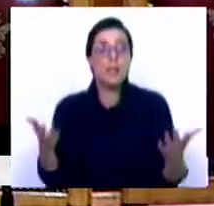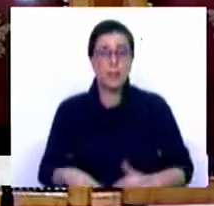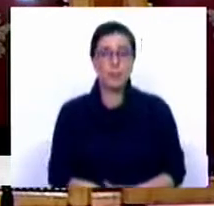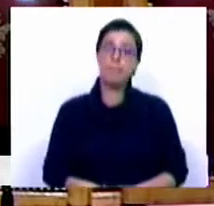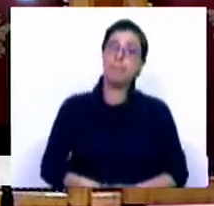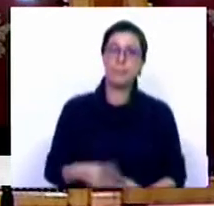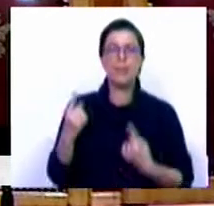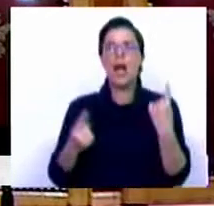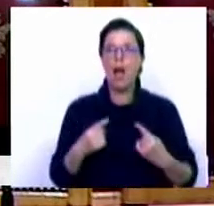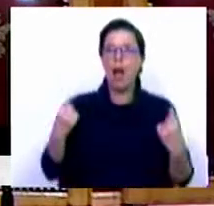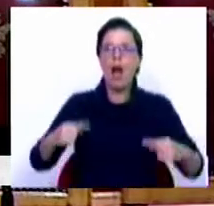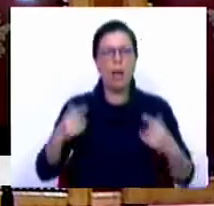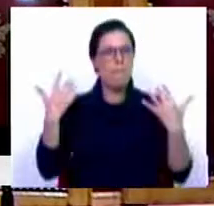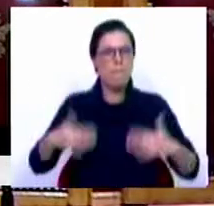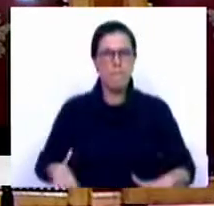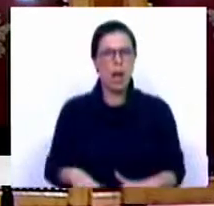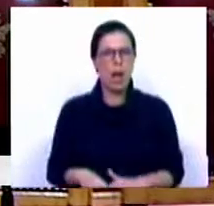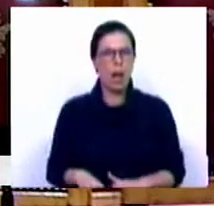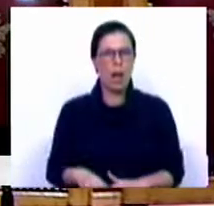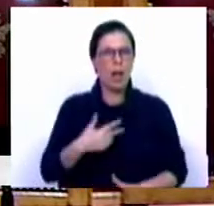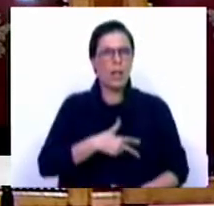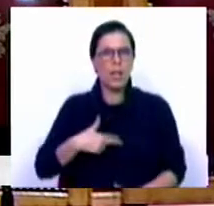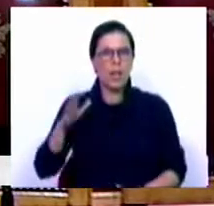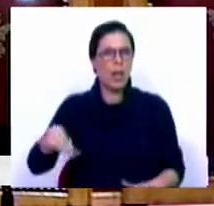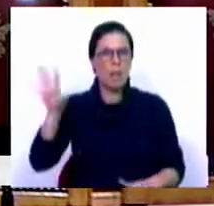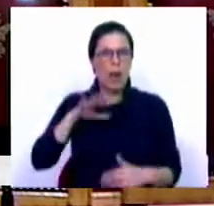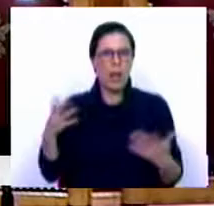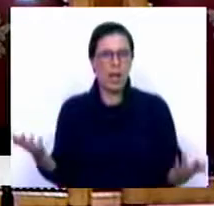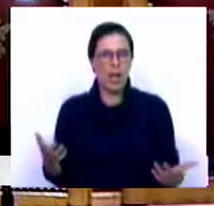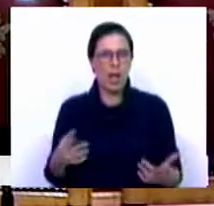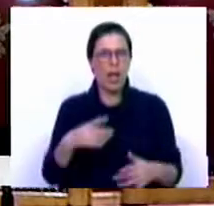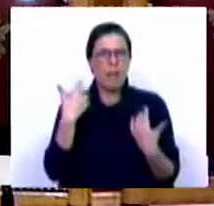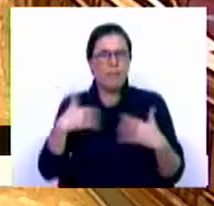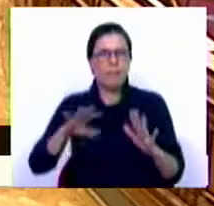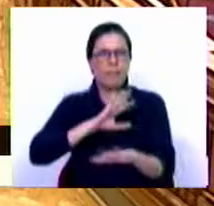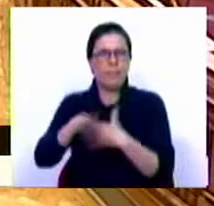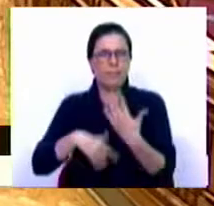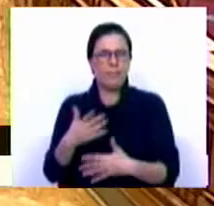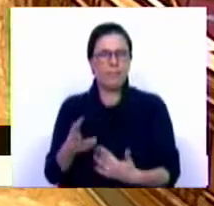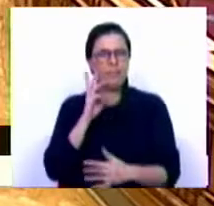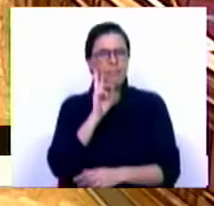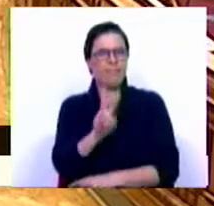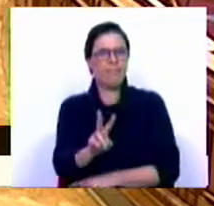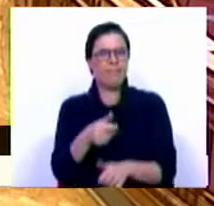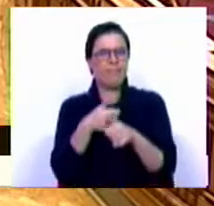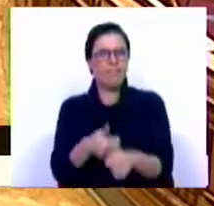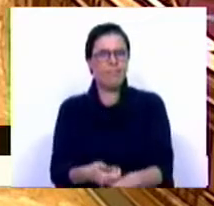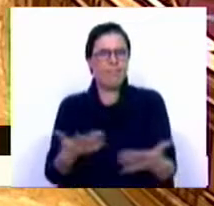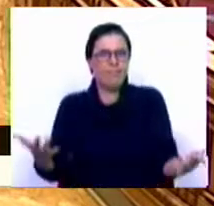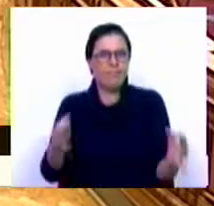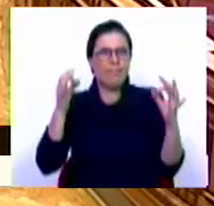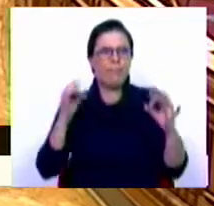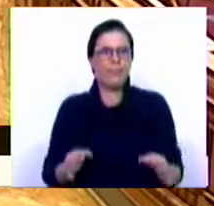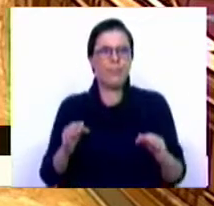algo existe e algo está mal no reino da Dinamarca. A promiscuidade que nós seguimos aqui, e de certa